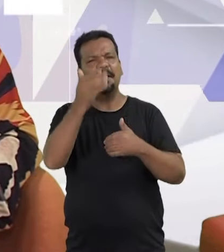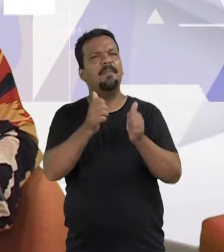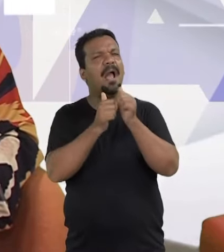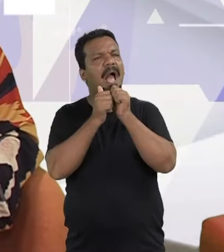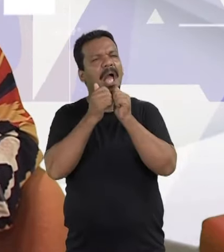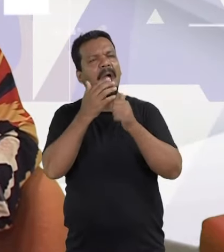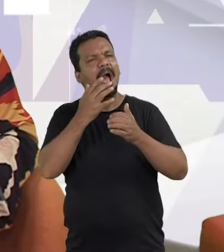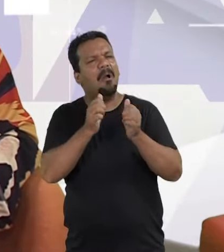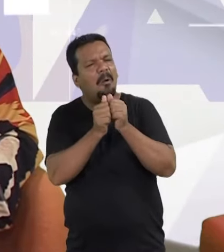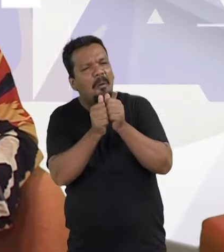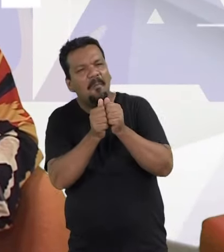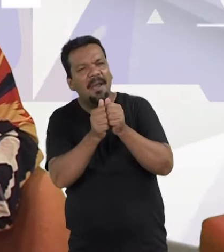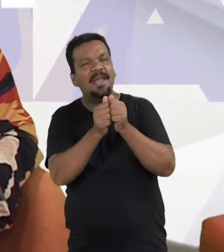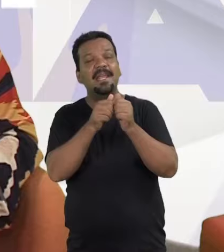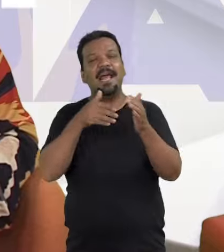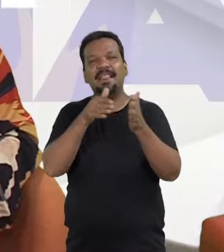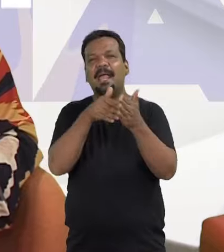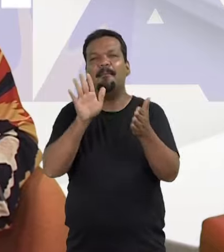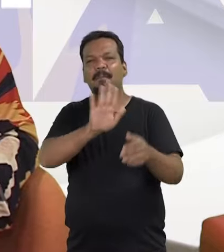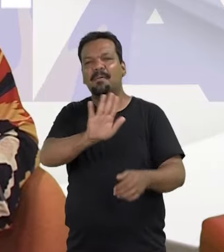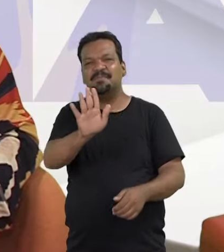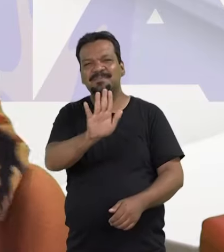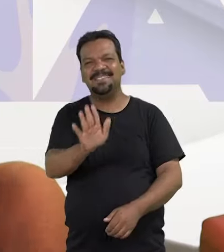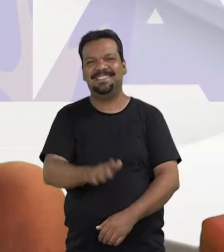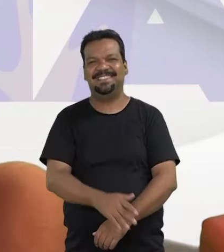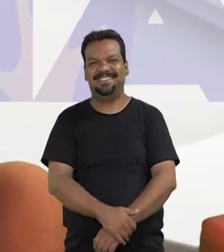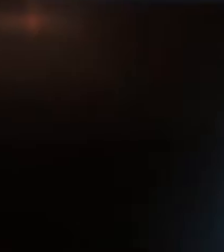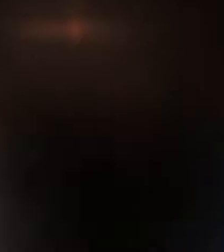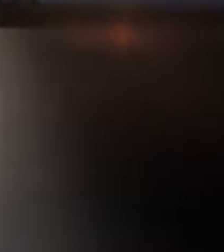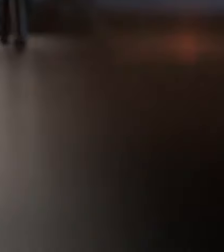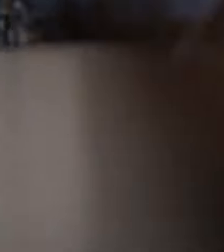Agradecemos pela companhia e até a próxima!